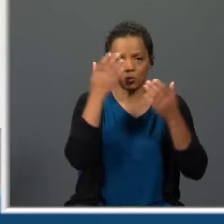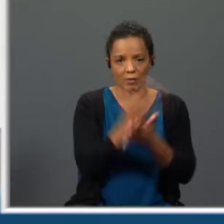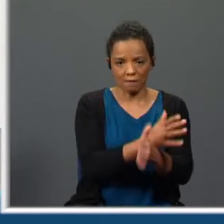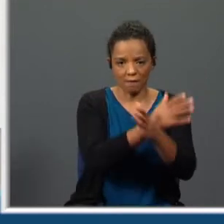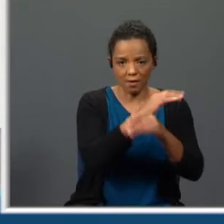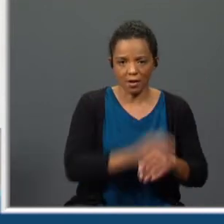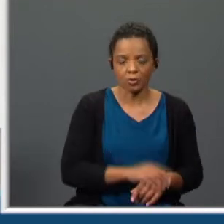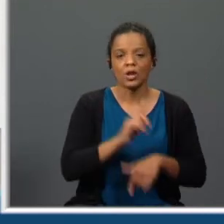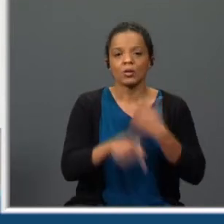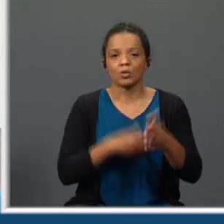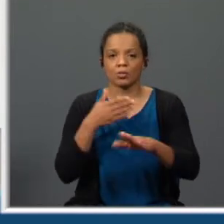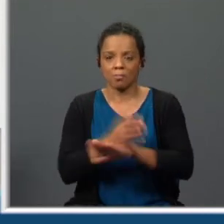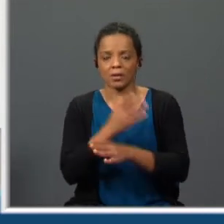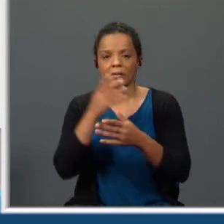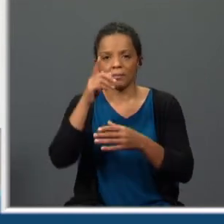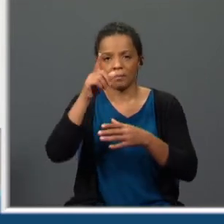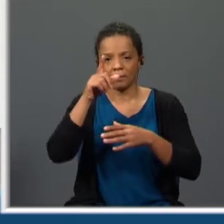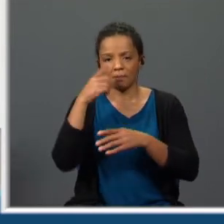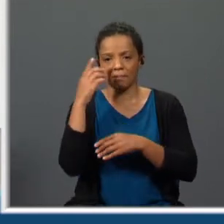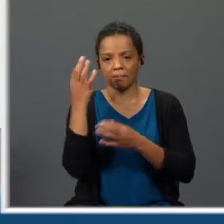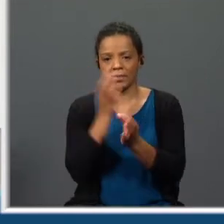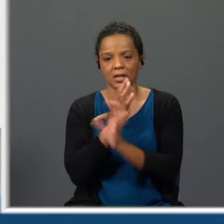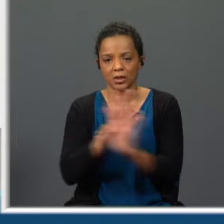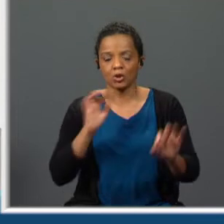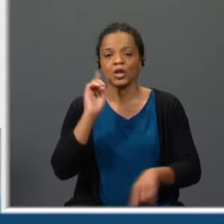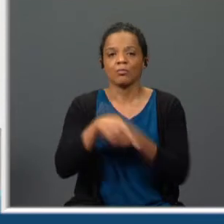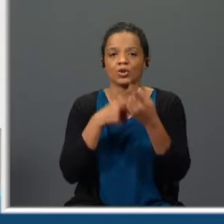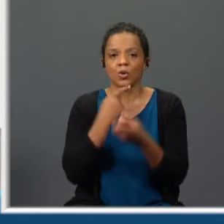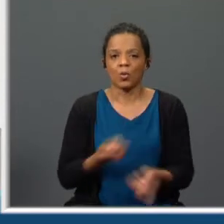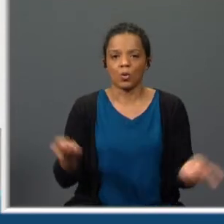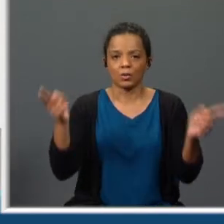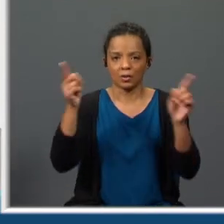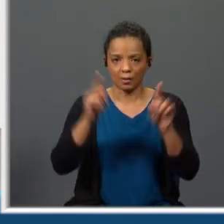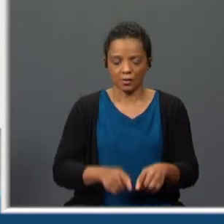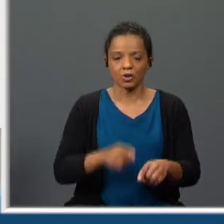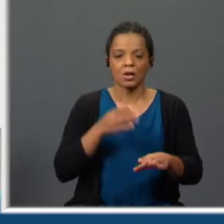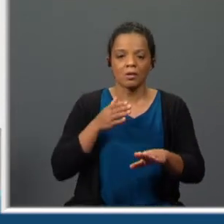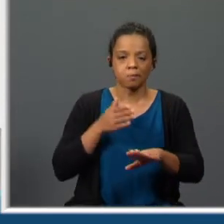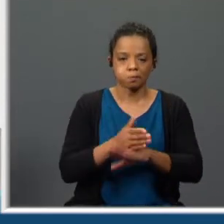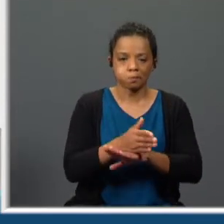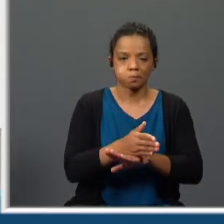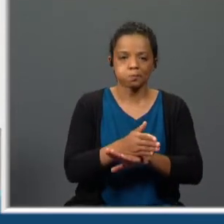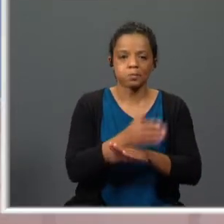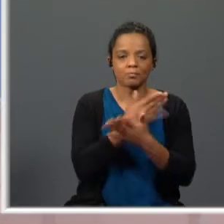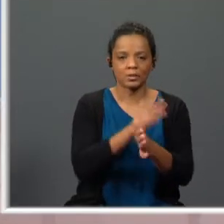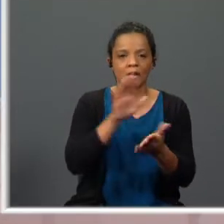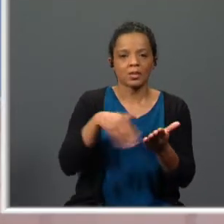vai à barca do paraíso e acaba por regressar à barca do inferno para ser condenada